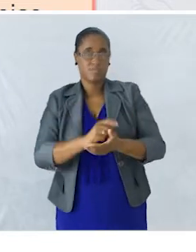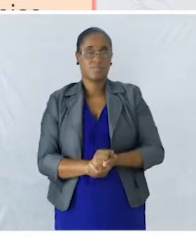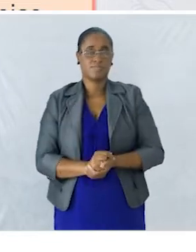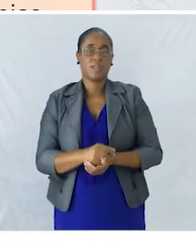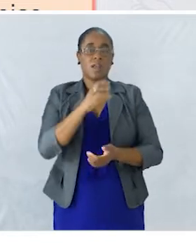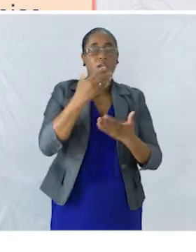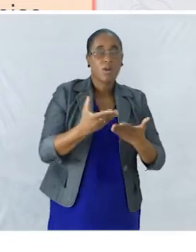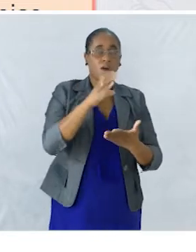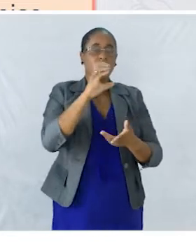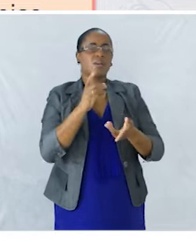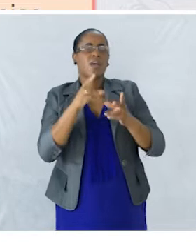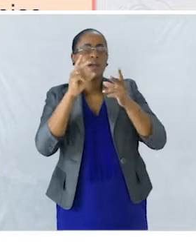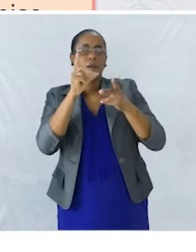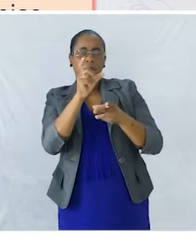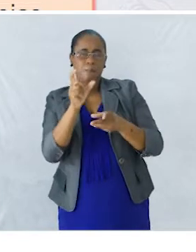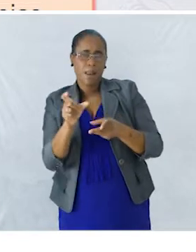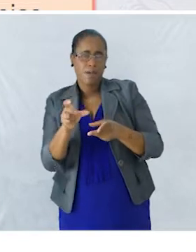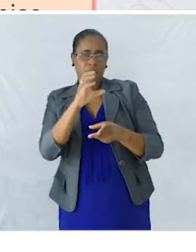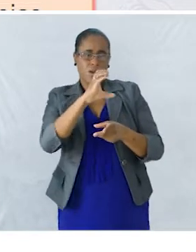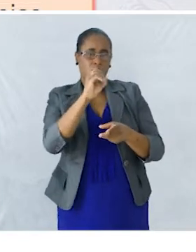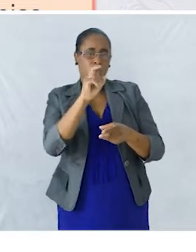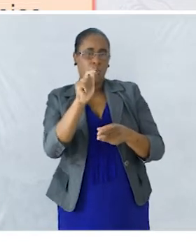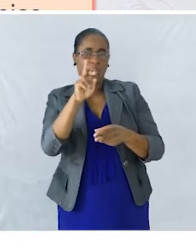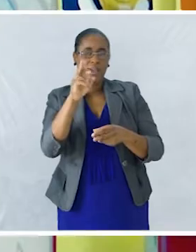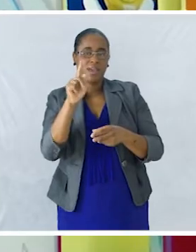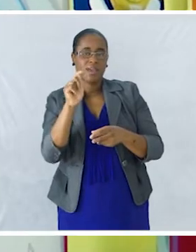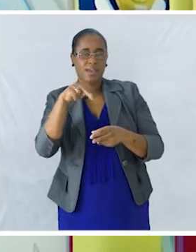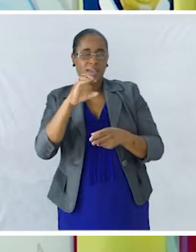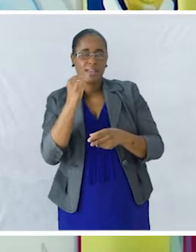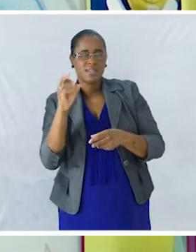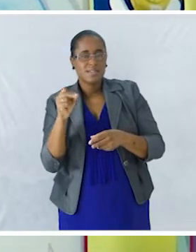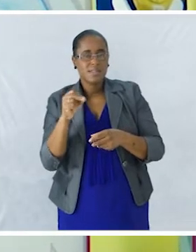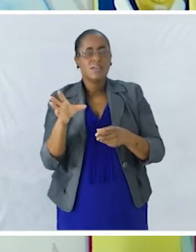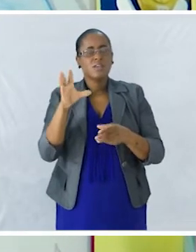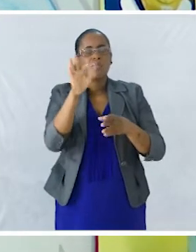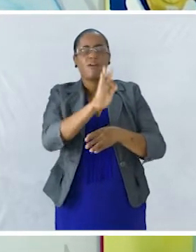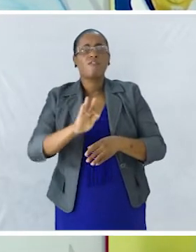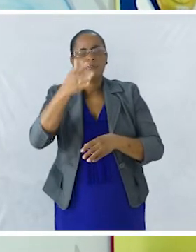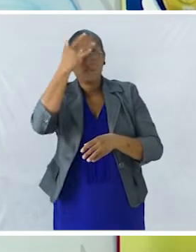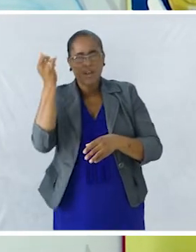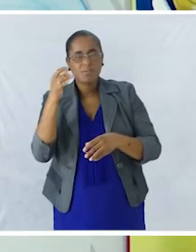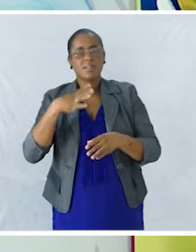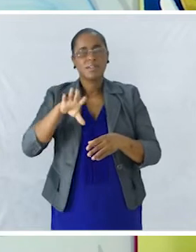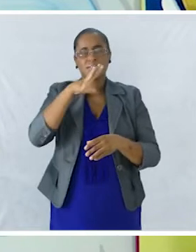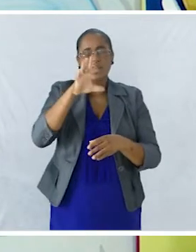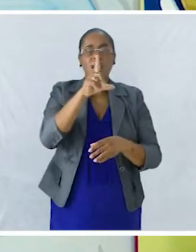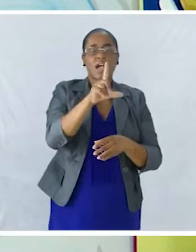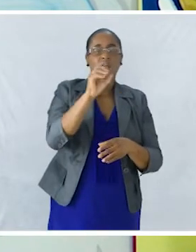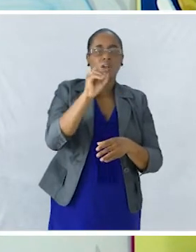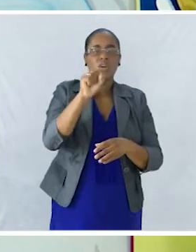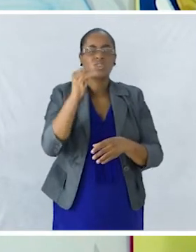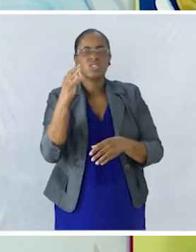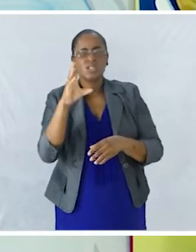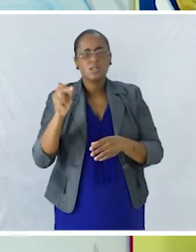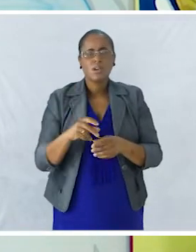A coerência De uma forma Mais simplificada Quer dizer A lógica O texto faz sentido